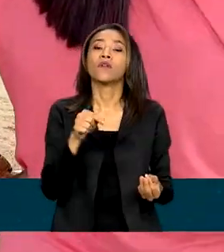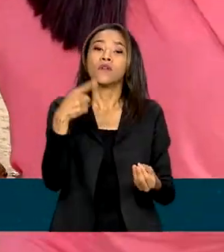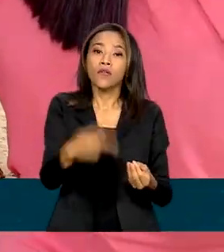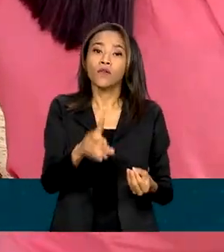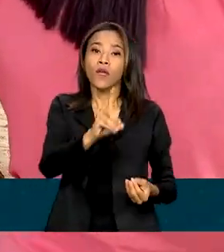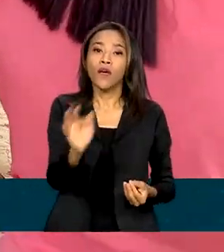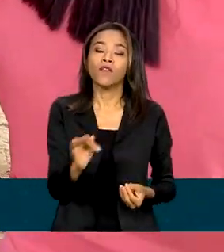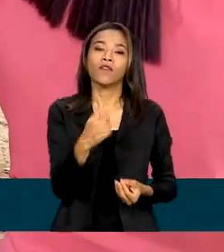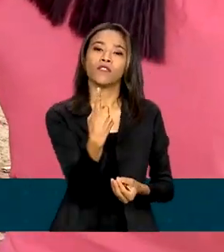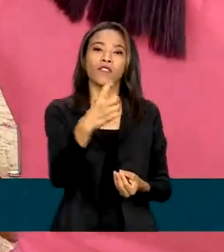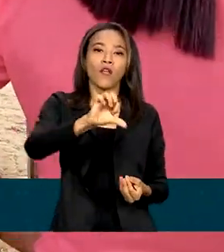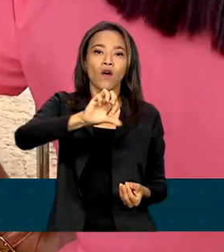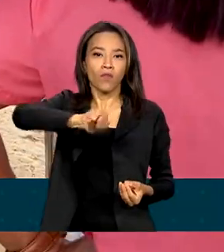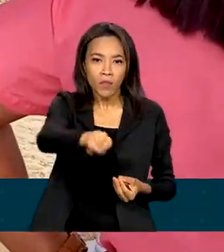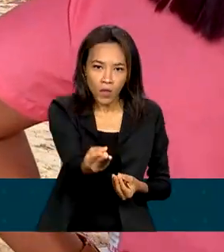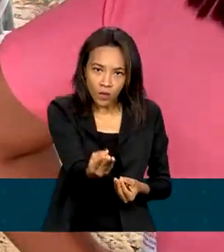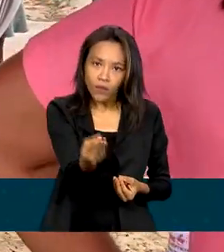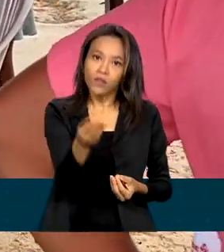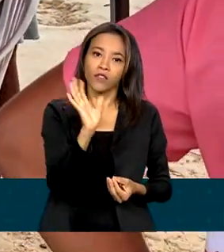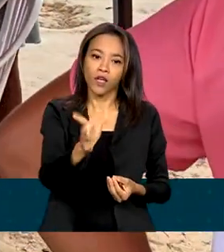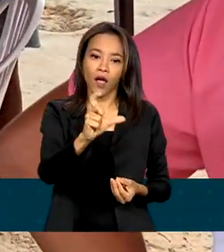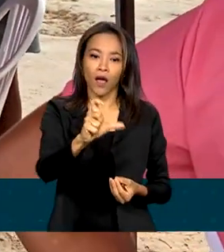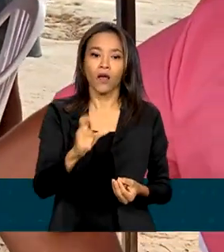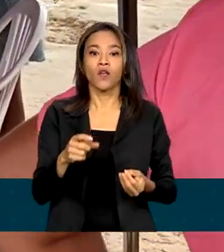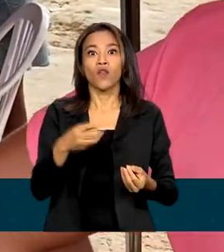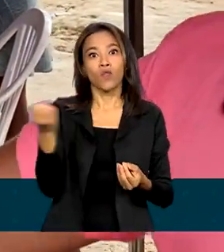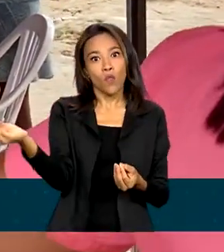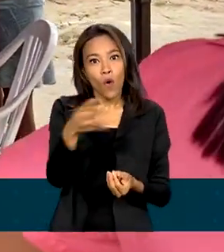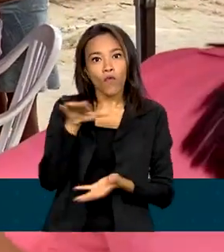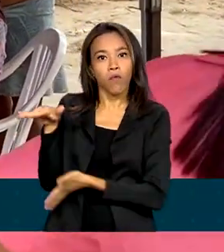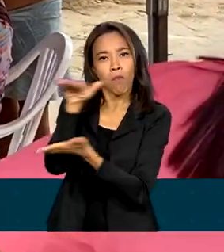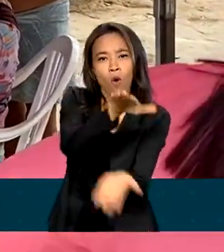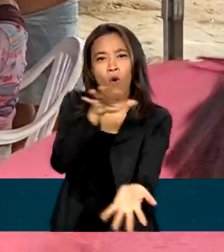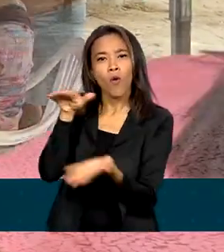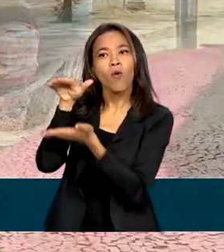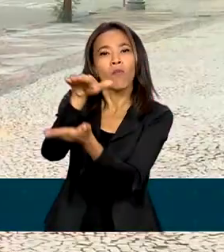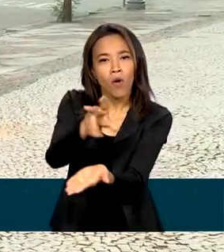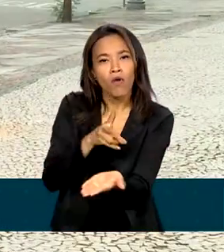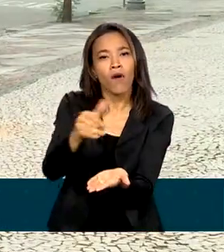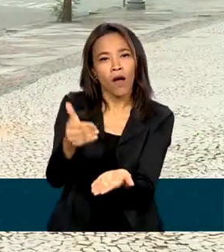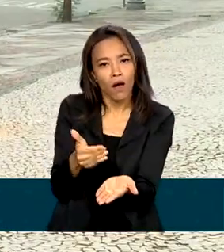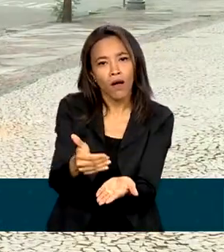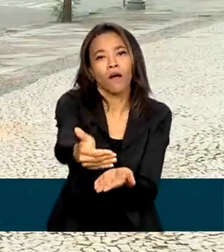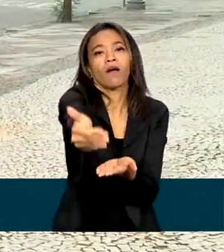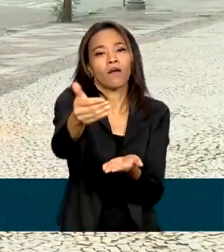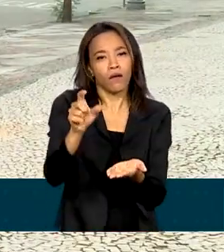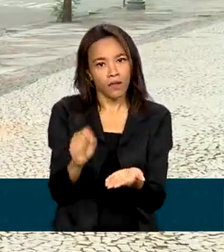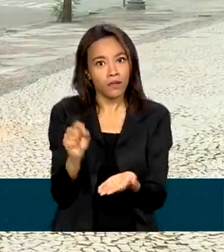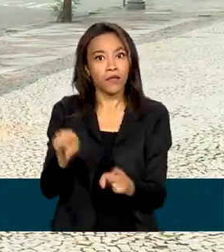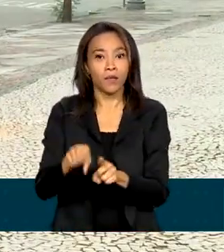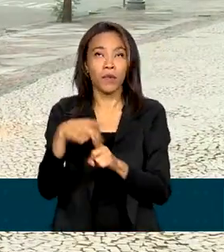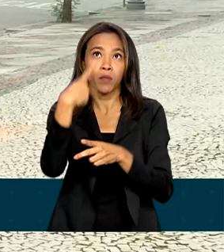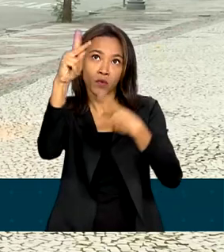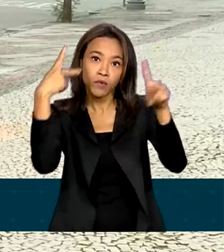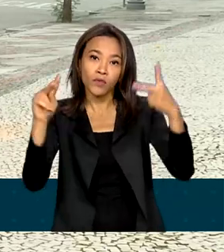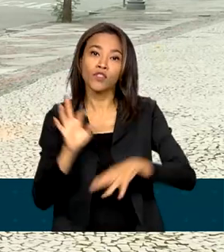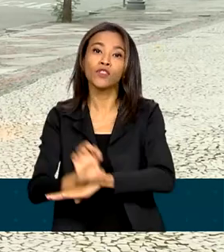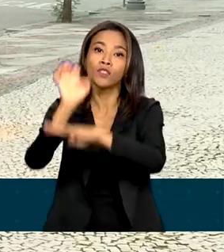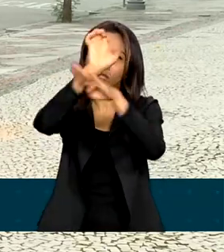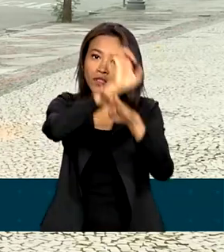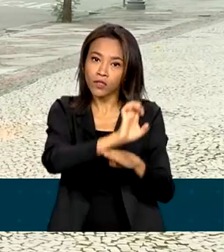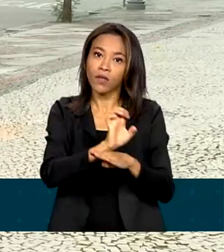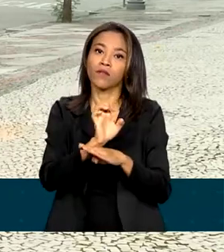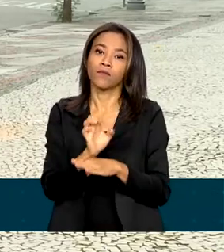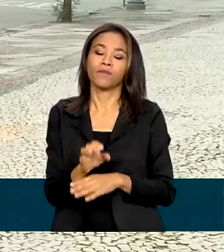Novas remessas vão ser enviadas de acordo com o público-alvo e com a capacidade de armazenamento dos estados. Agora, olha só,